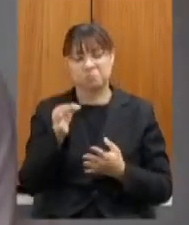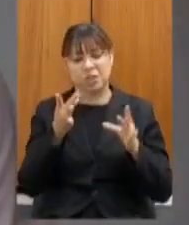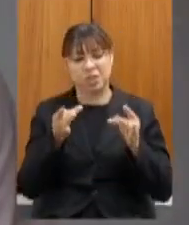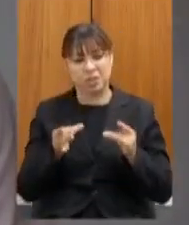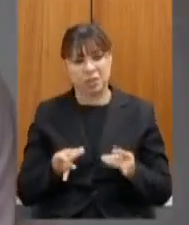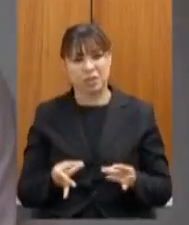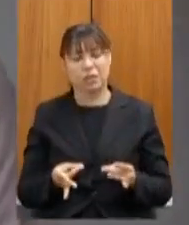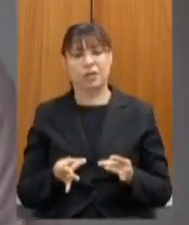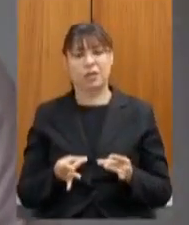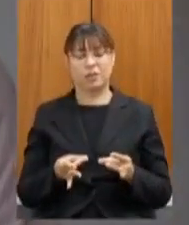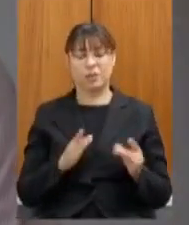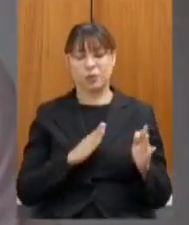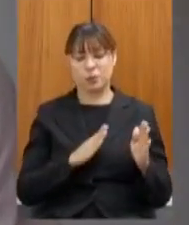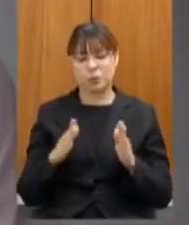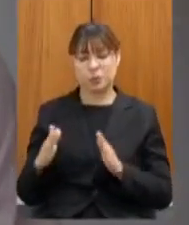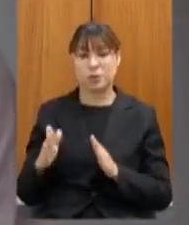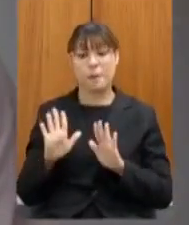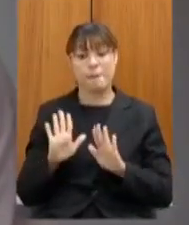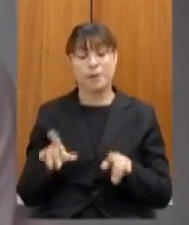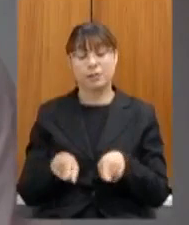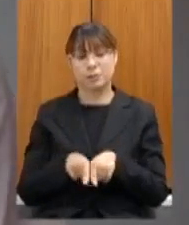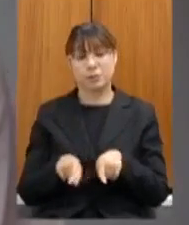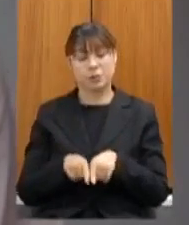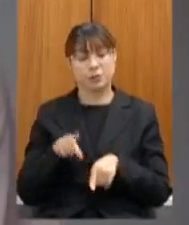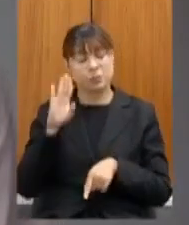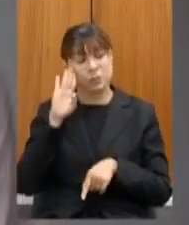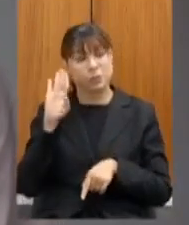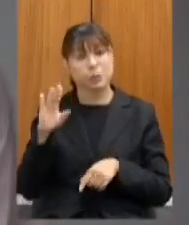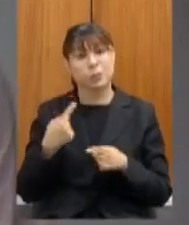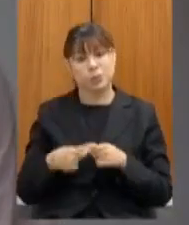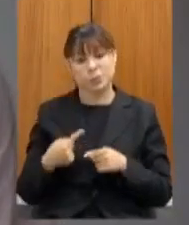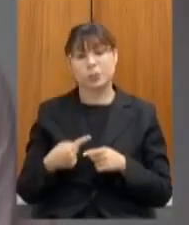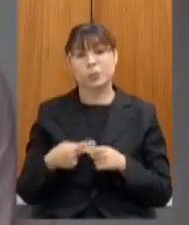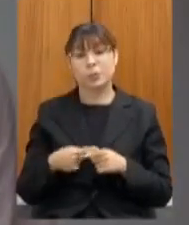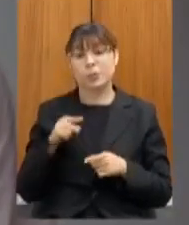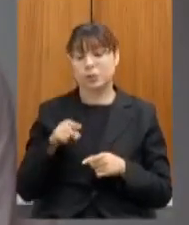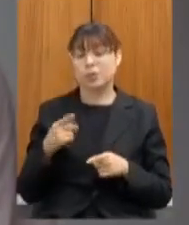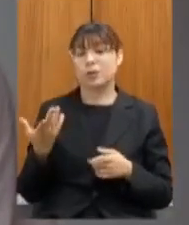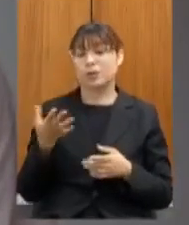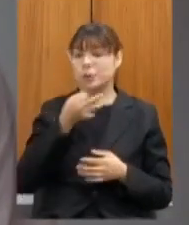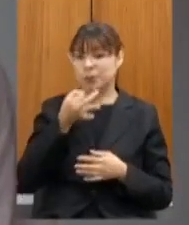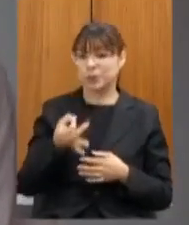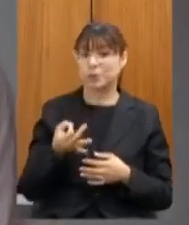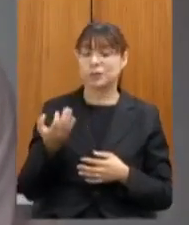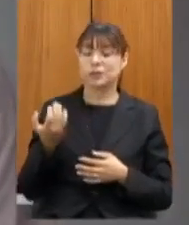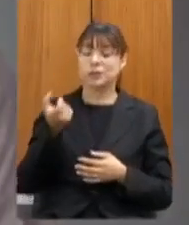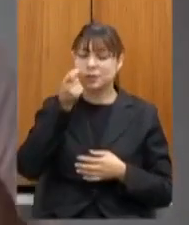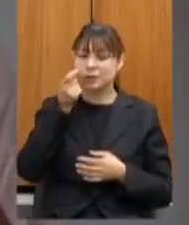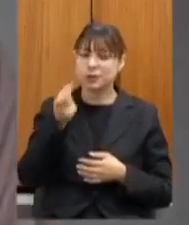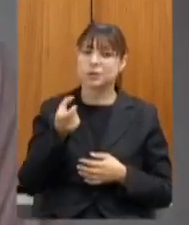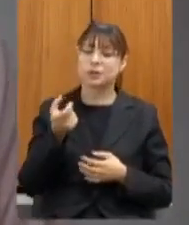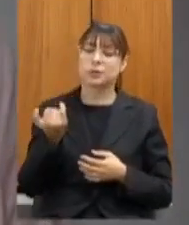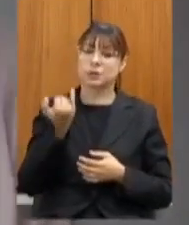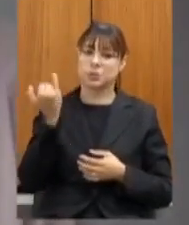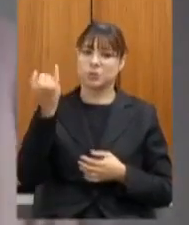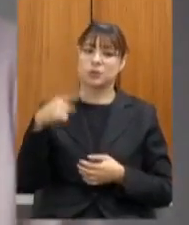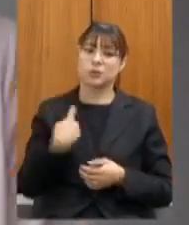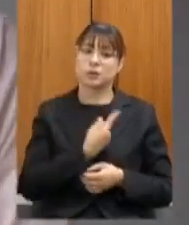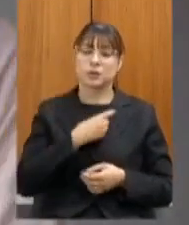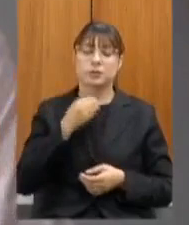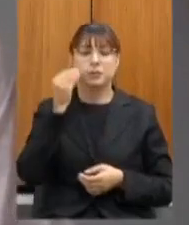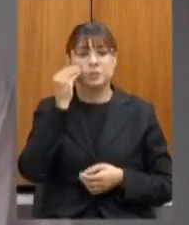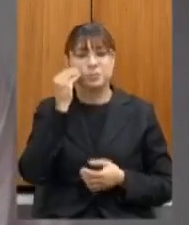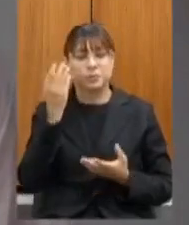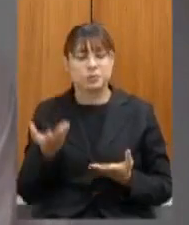detalhes também desse processo mas principalmente porque vai ser extremamente interessante testar justamente